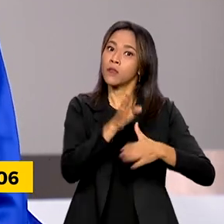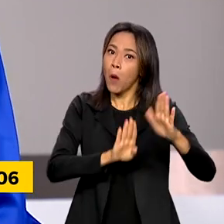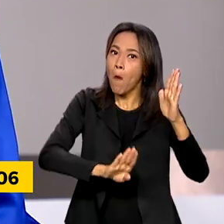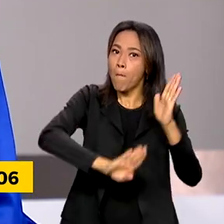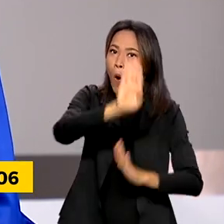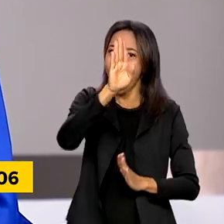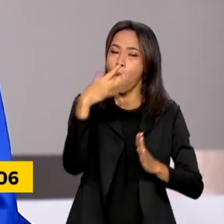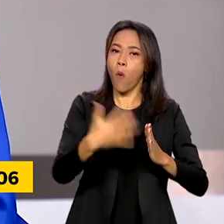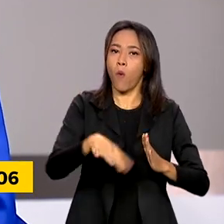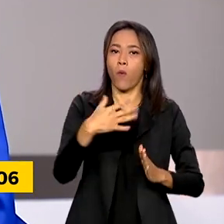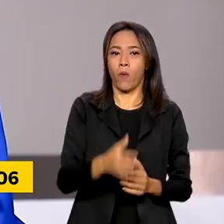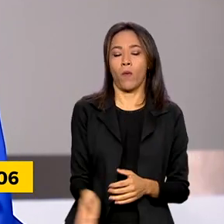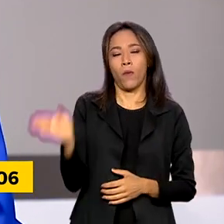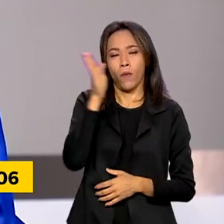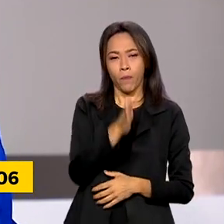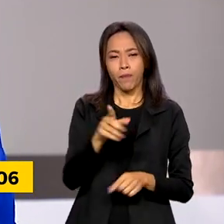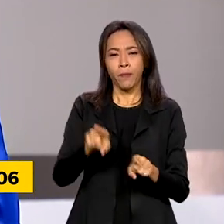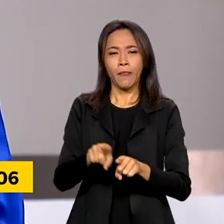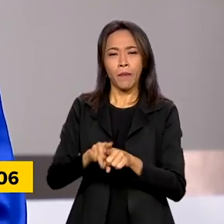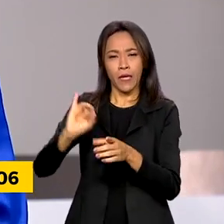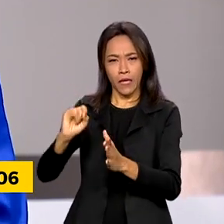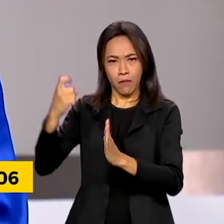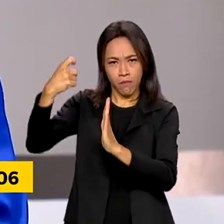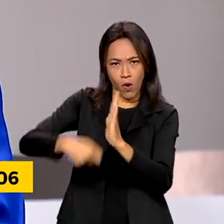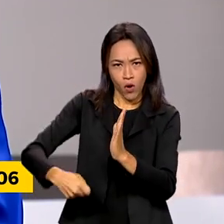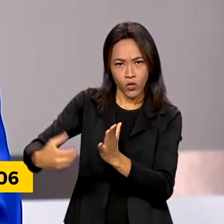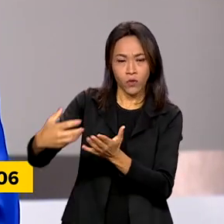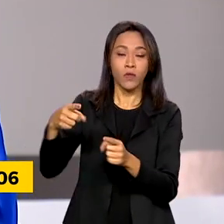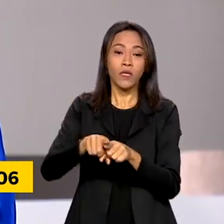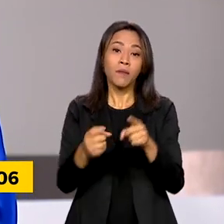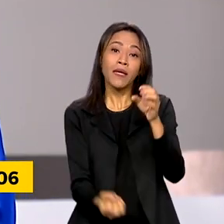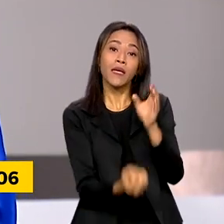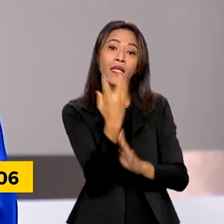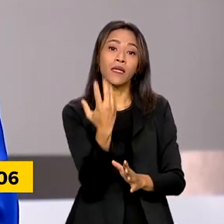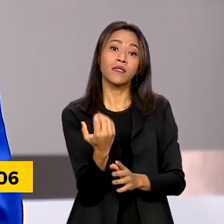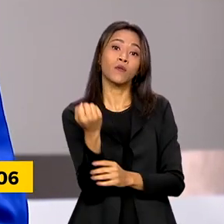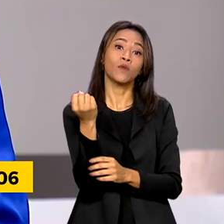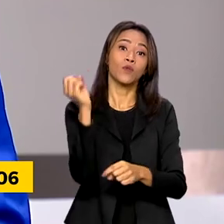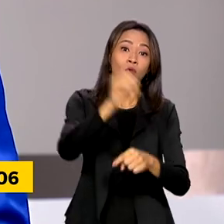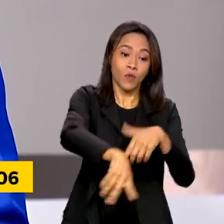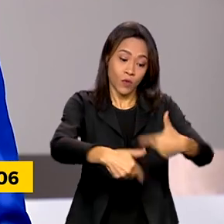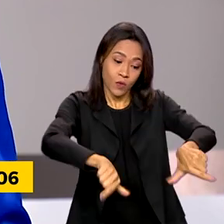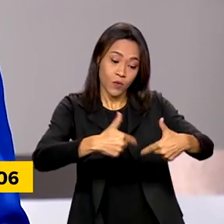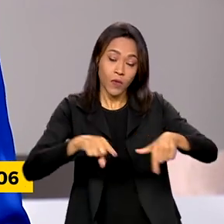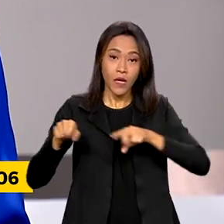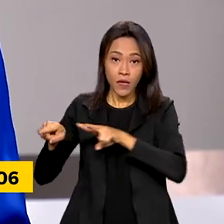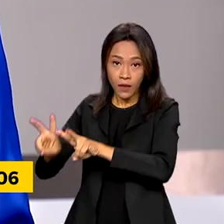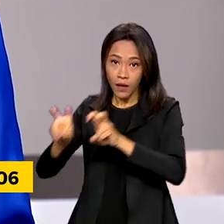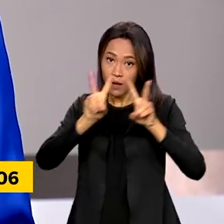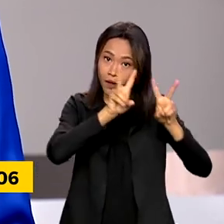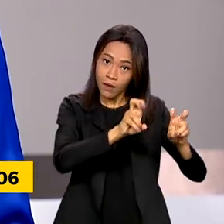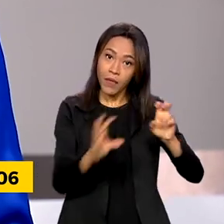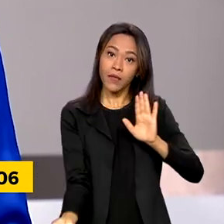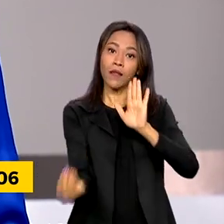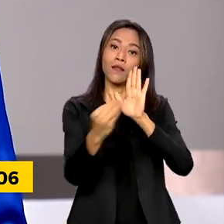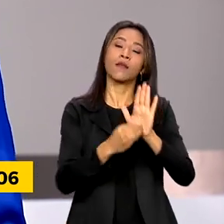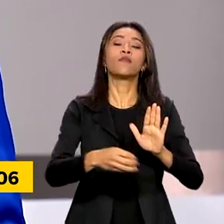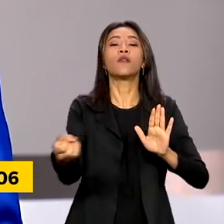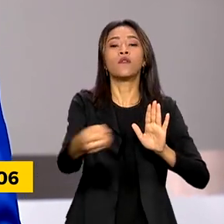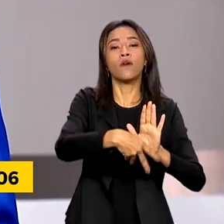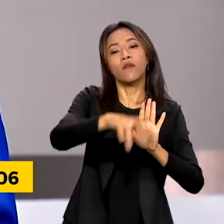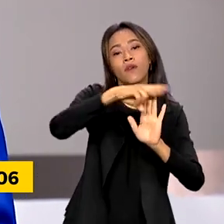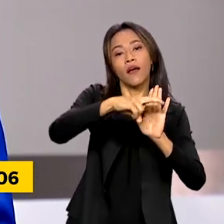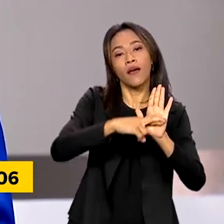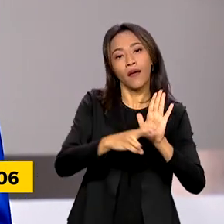E a simplificação de impostos e a criação de novos postos de trabalho são os principais pontos da reforma tributária.